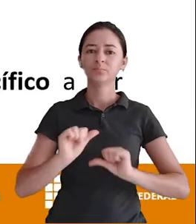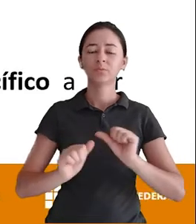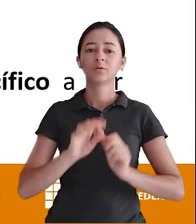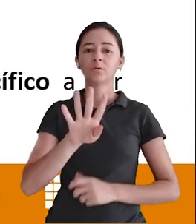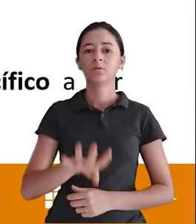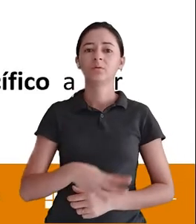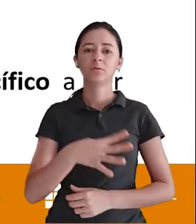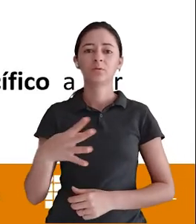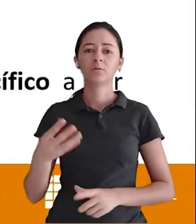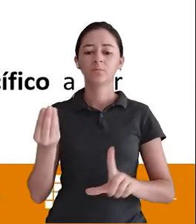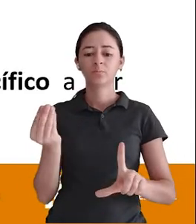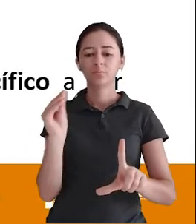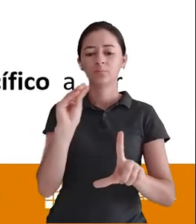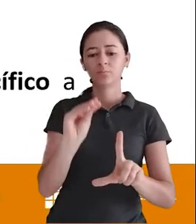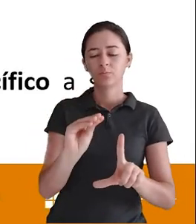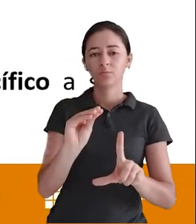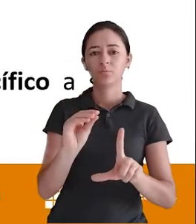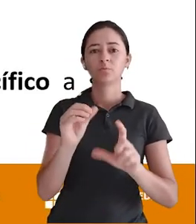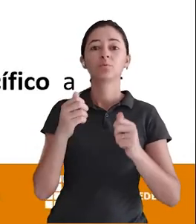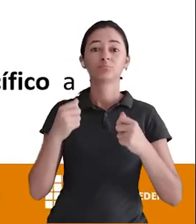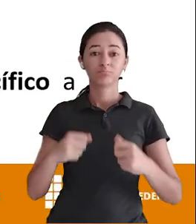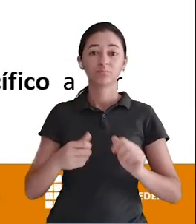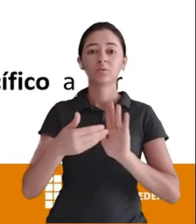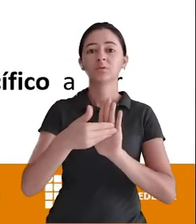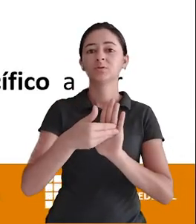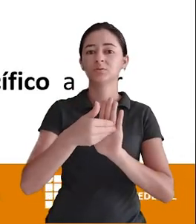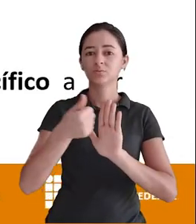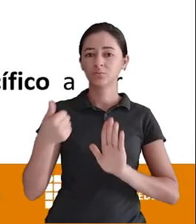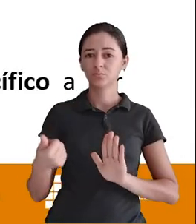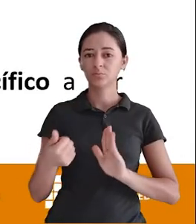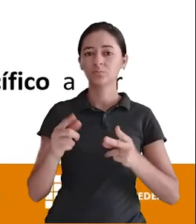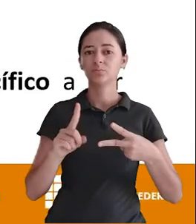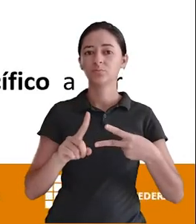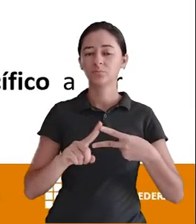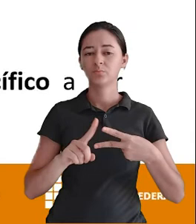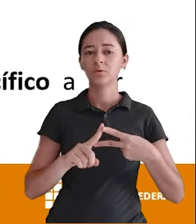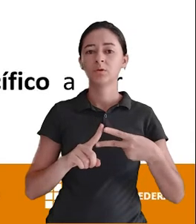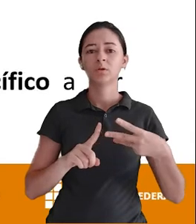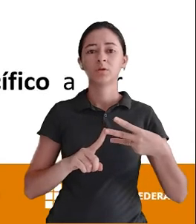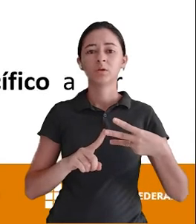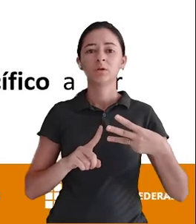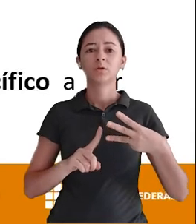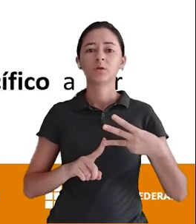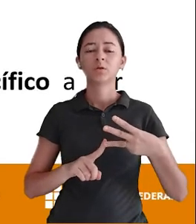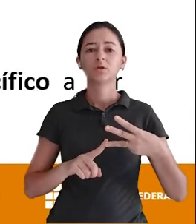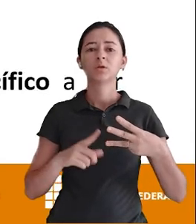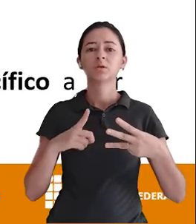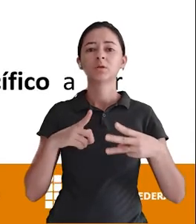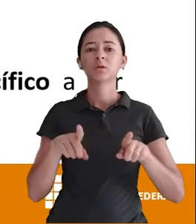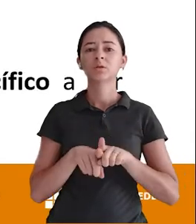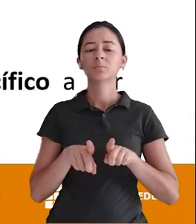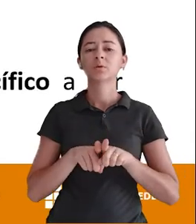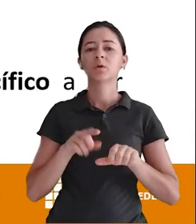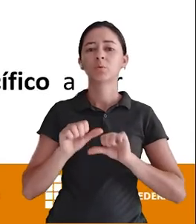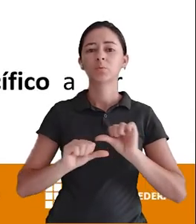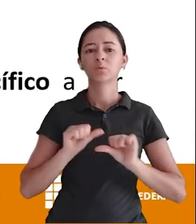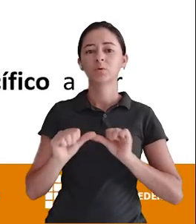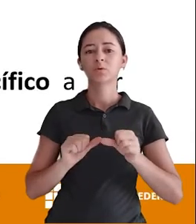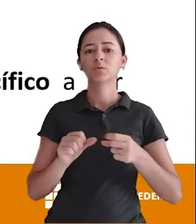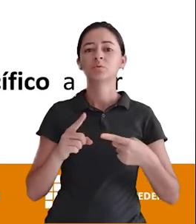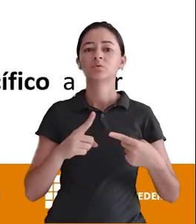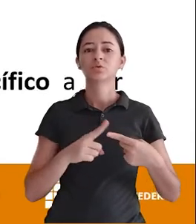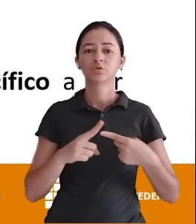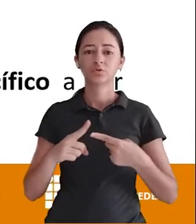novo atributo Eu consigo excluir Um atributo E eu consigo alterar O tipo E o nome De um